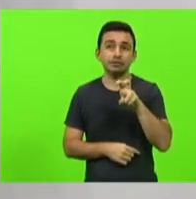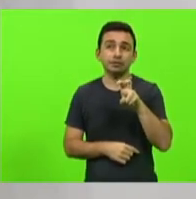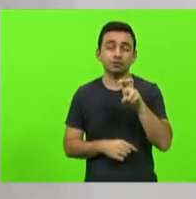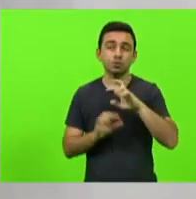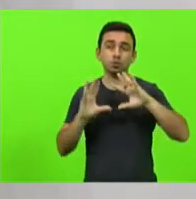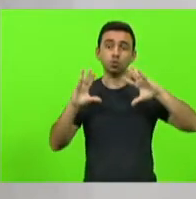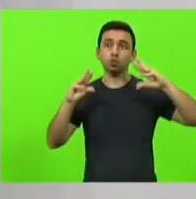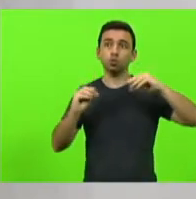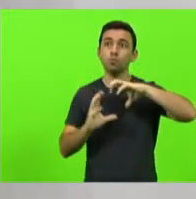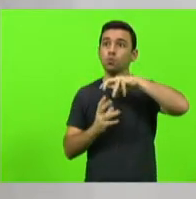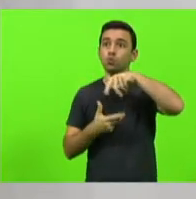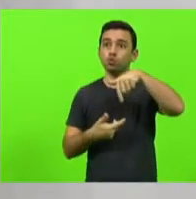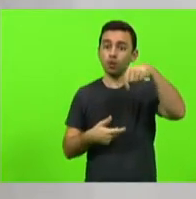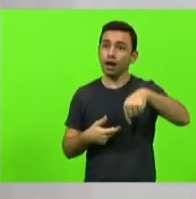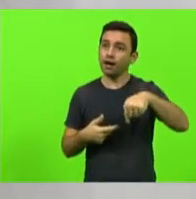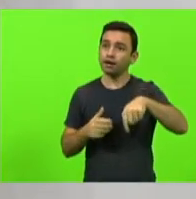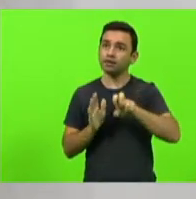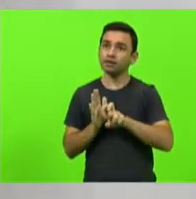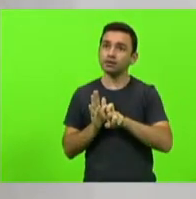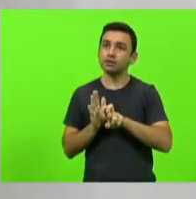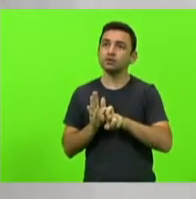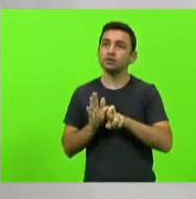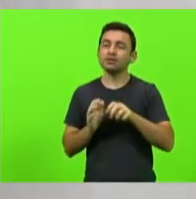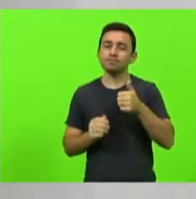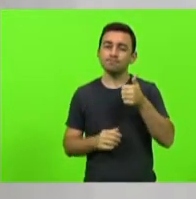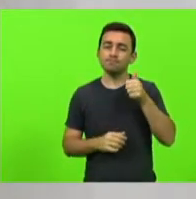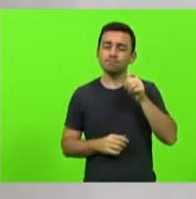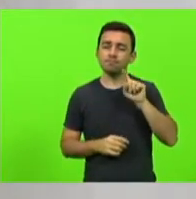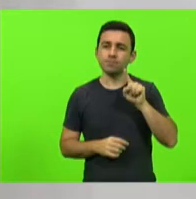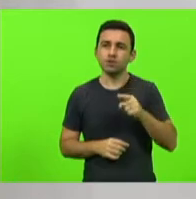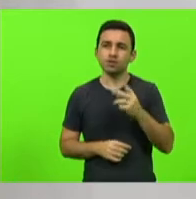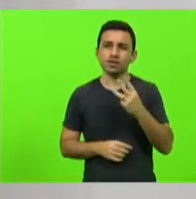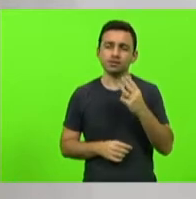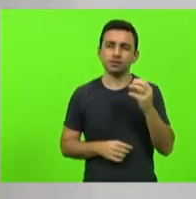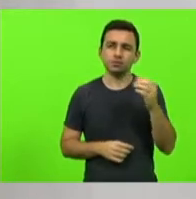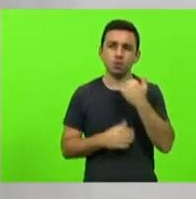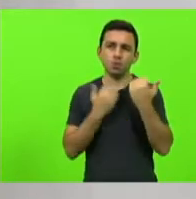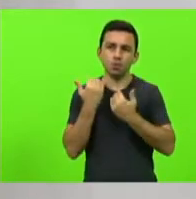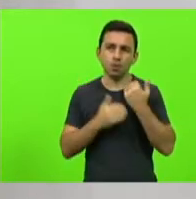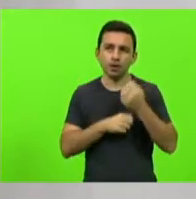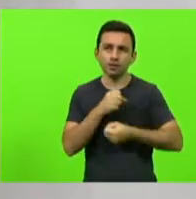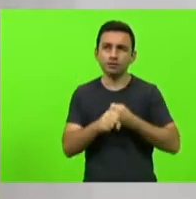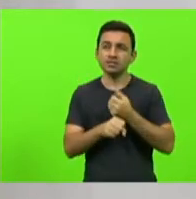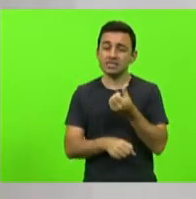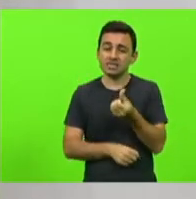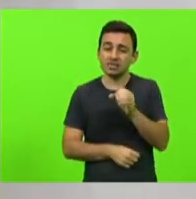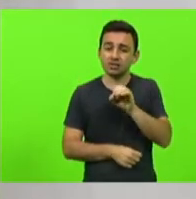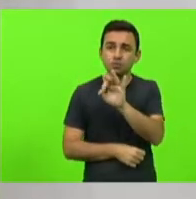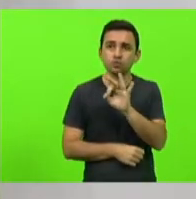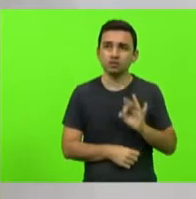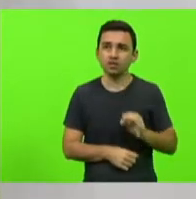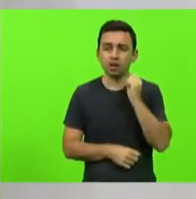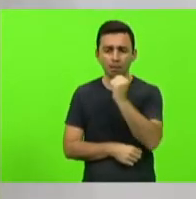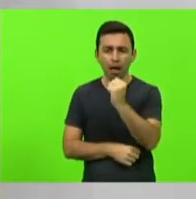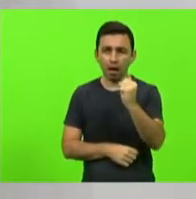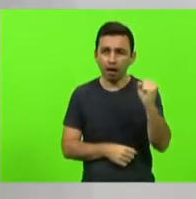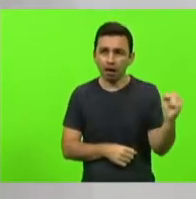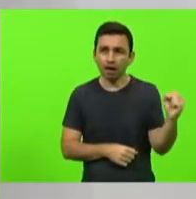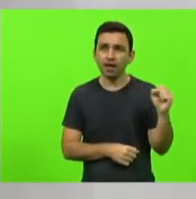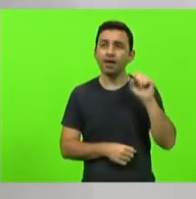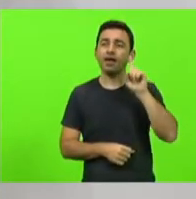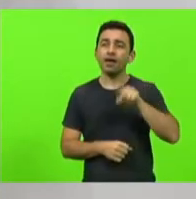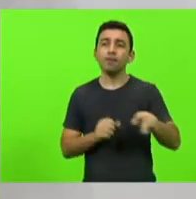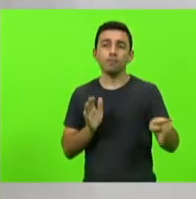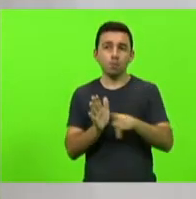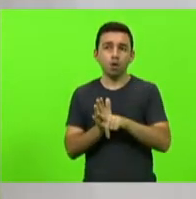com cerca de 1.300 mortes anuais cerca de 60% dos feminicídios são decorrentes da